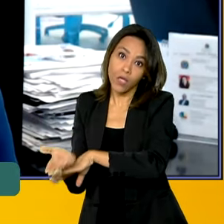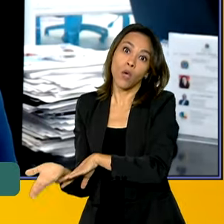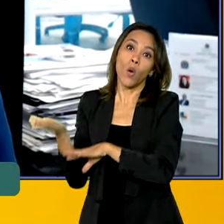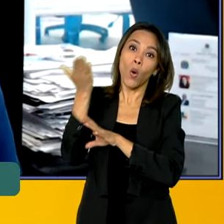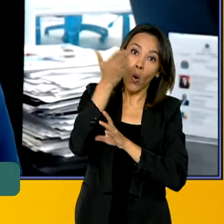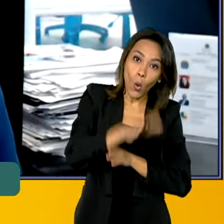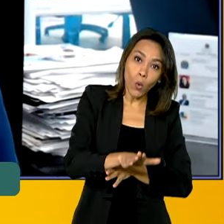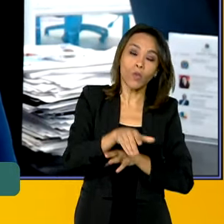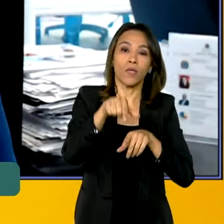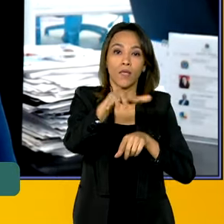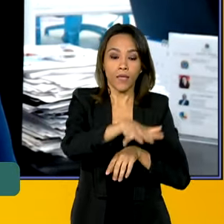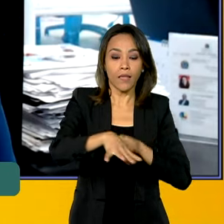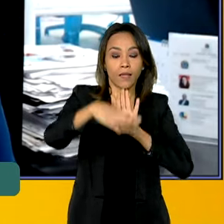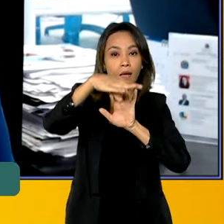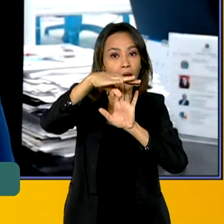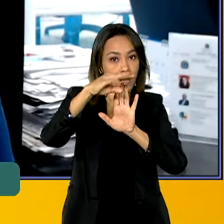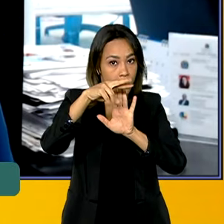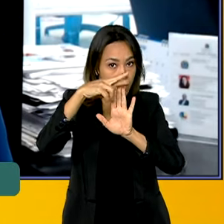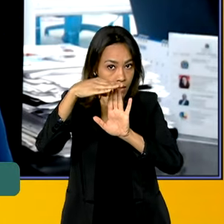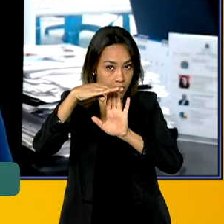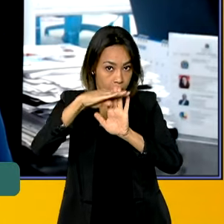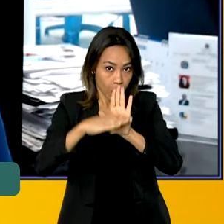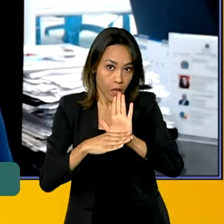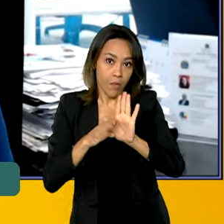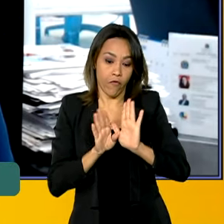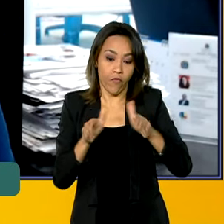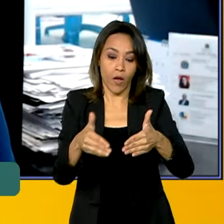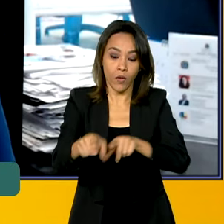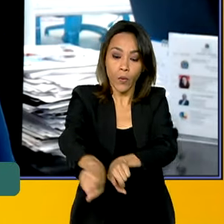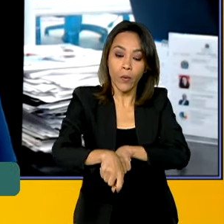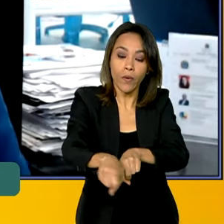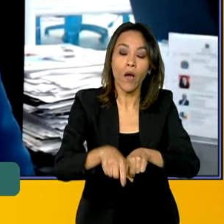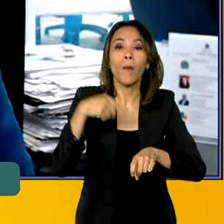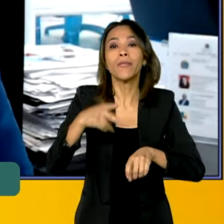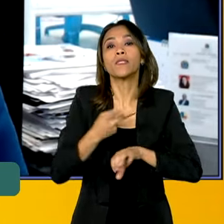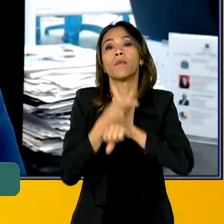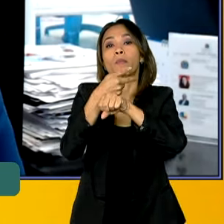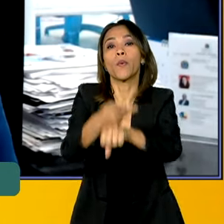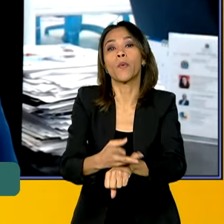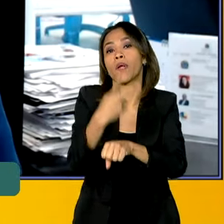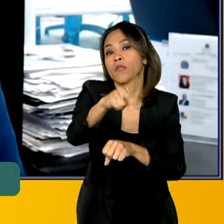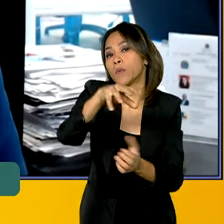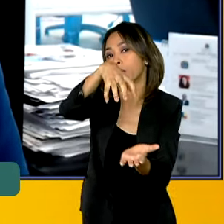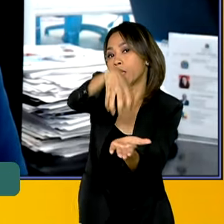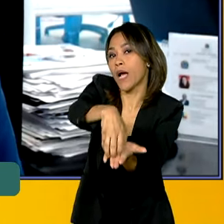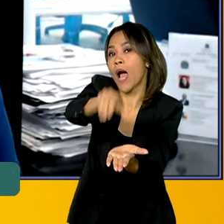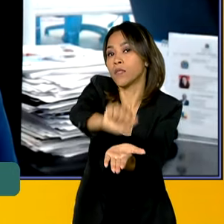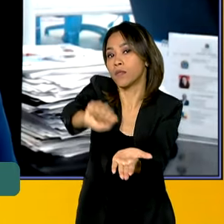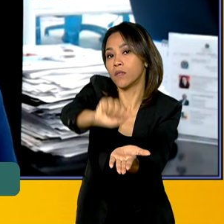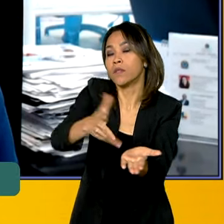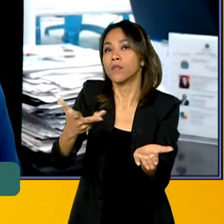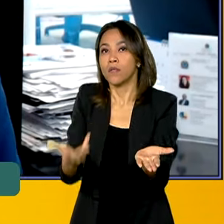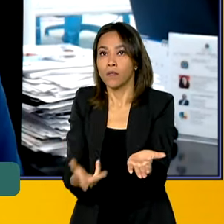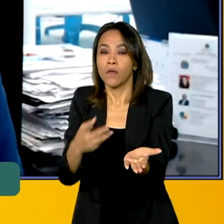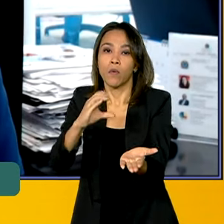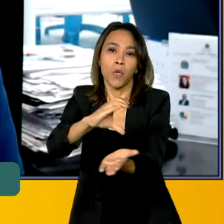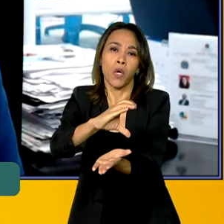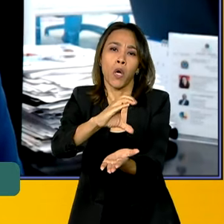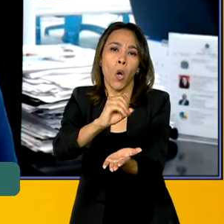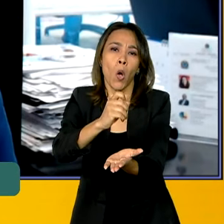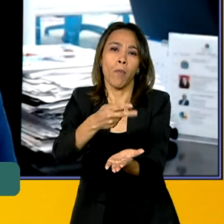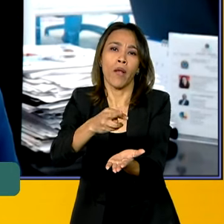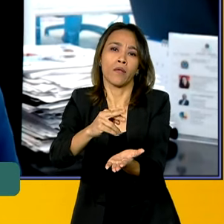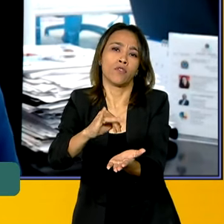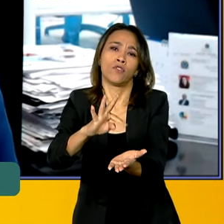Rural, você tem que buscar entidades, suas entidades apresentam para o